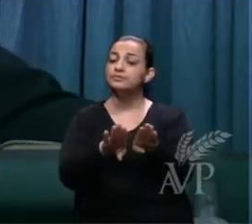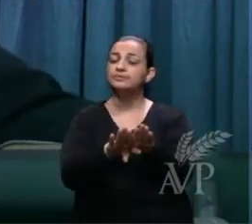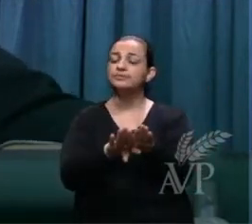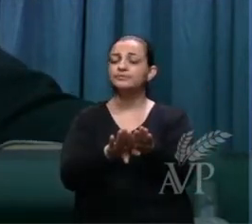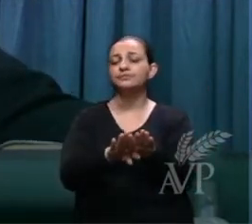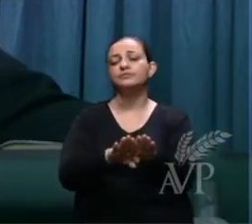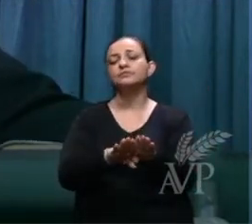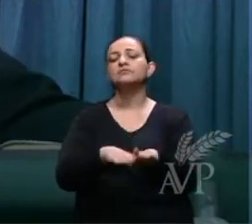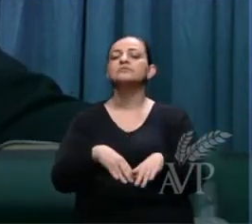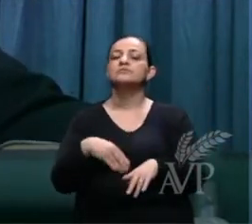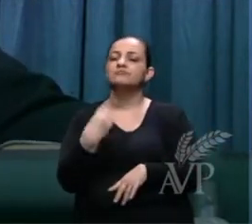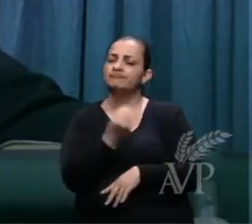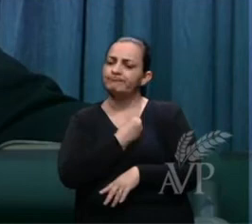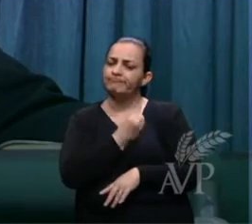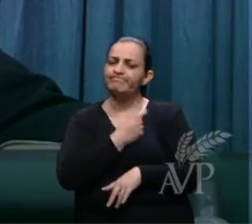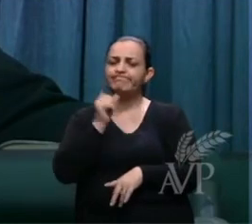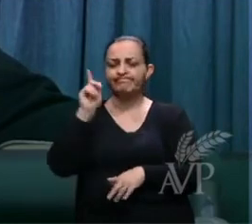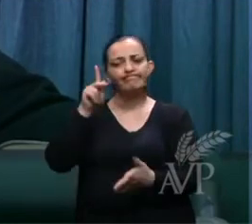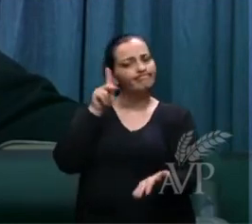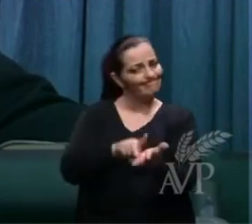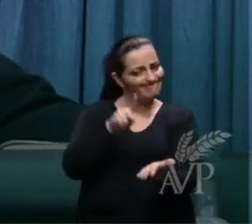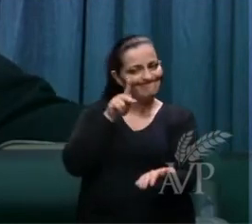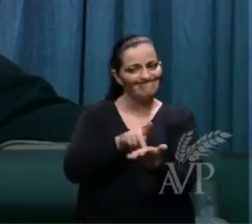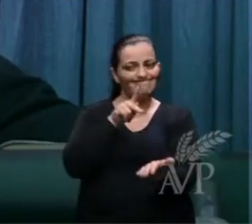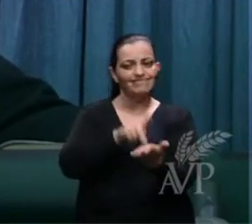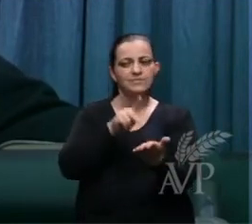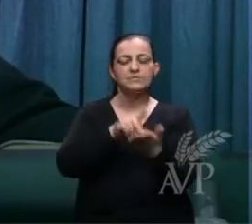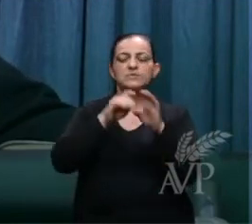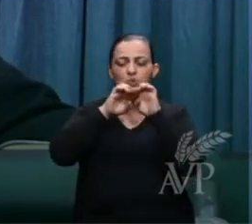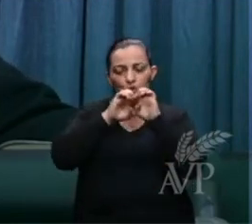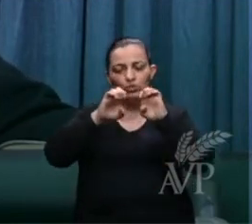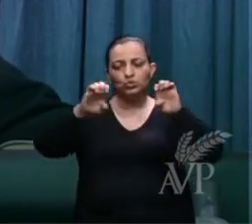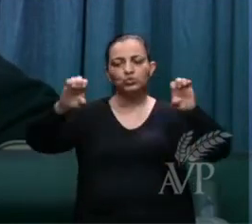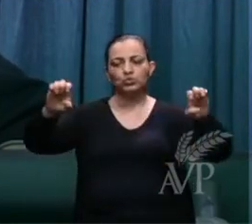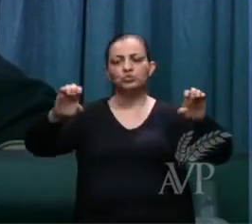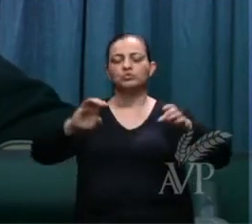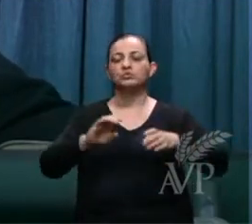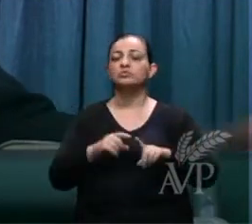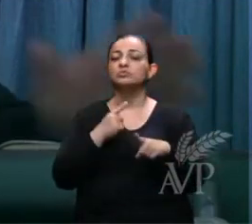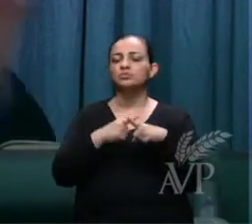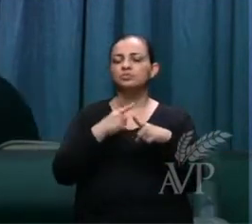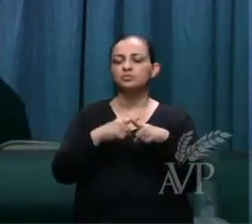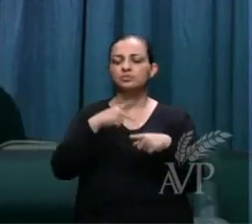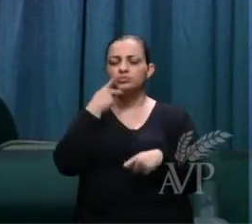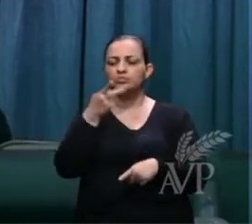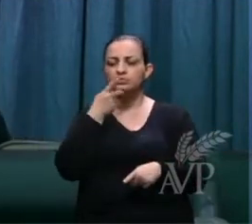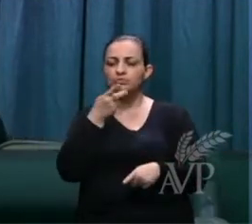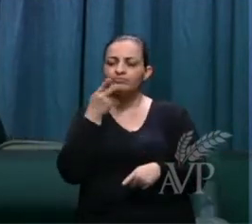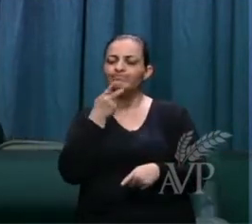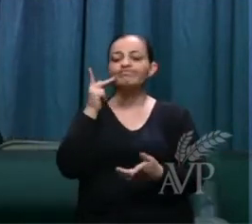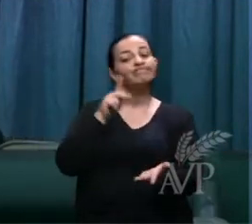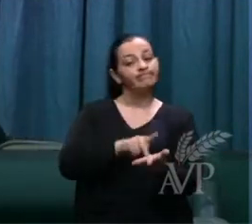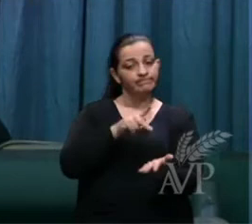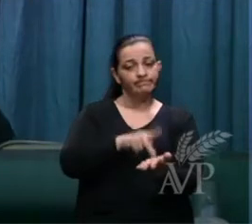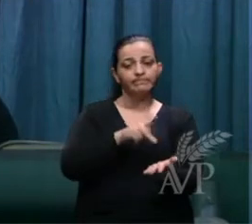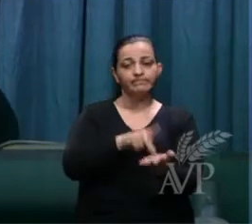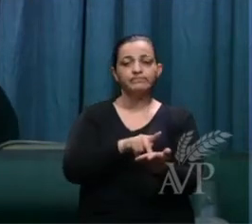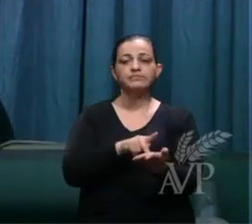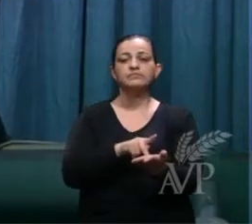ela é a verdadeira pregação, porque ela fala realmente aquilo que